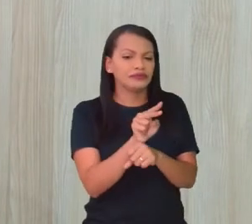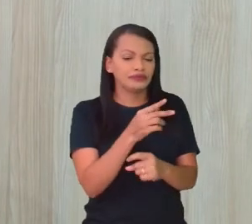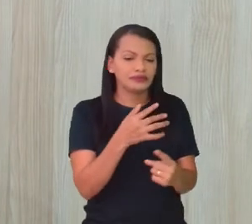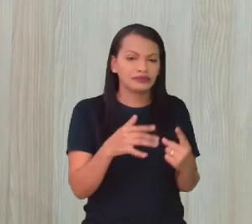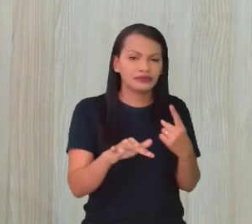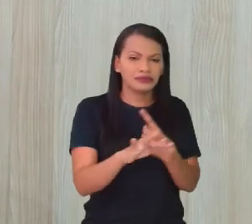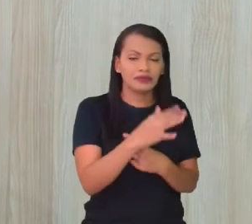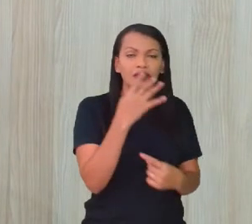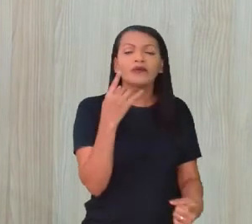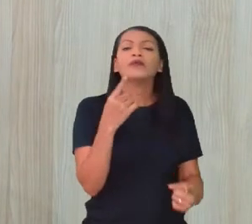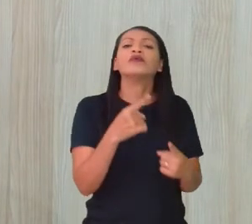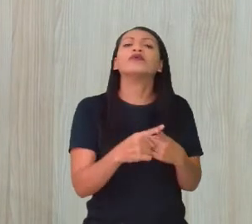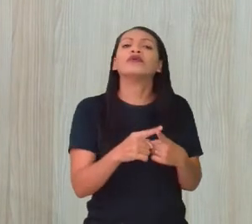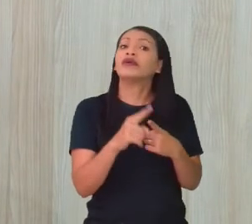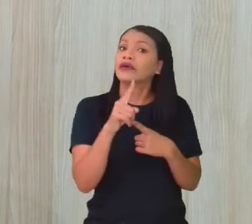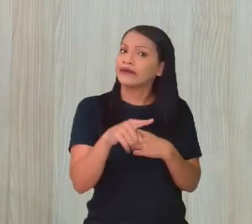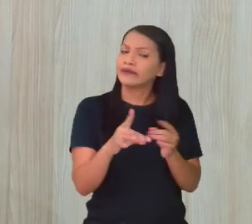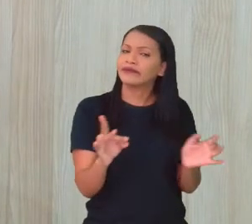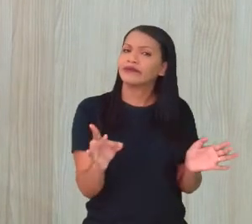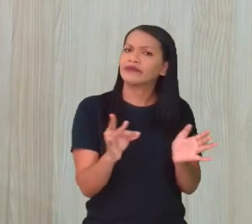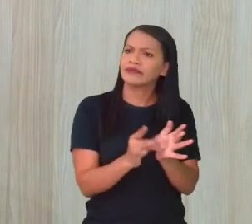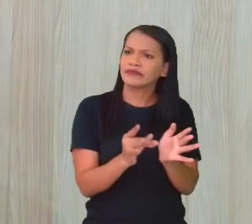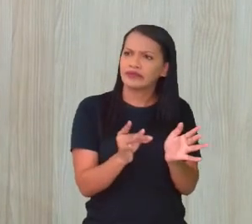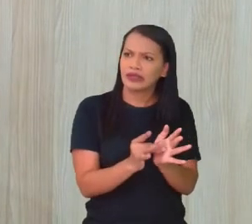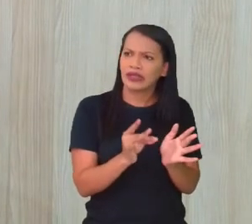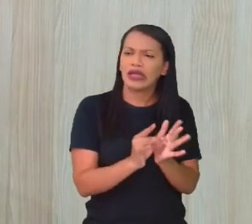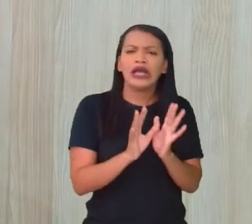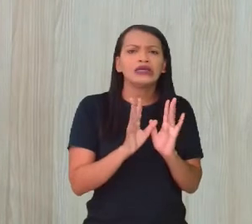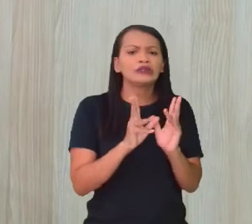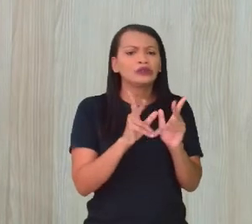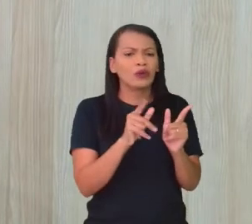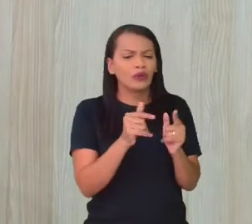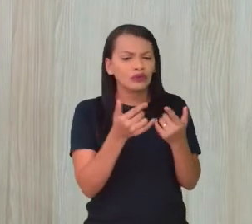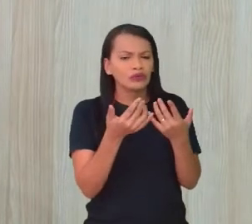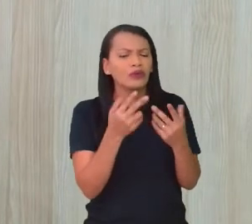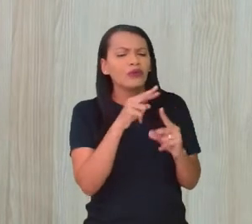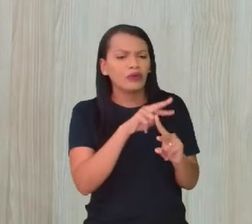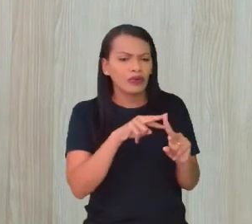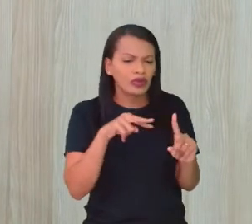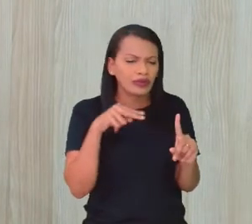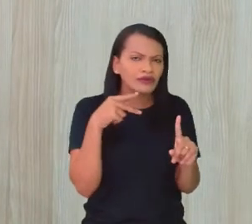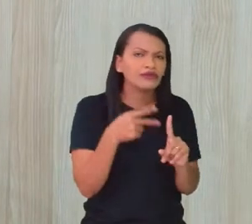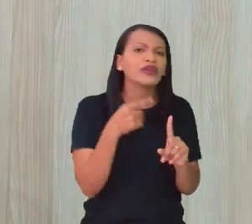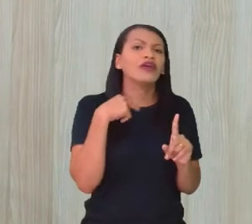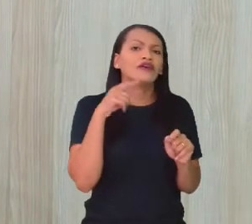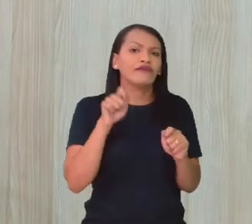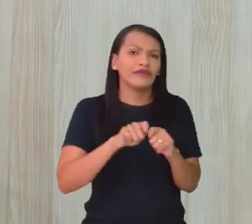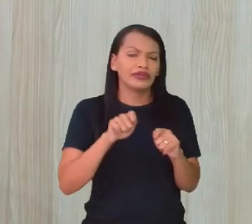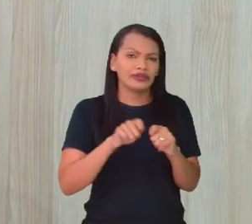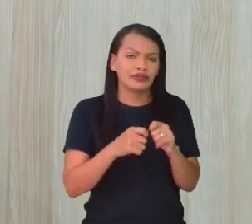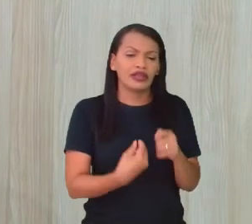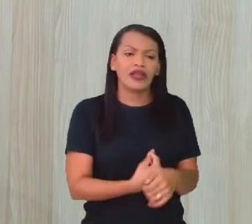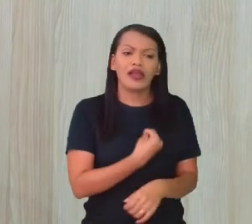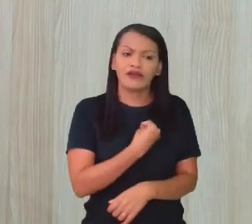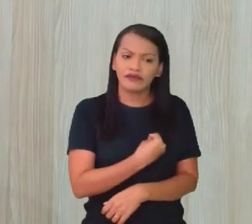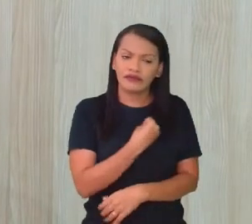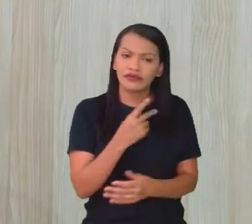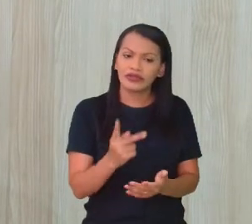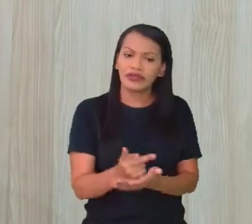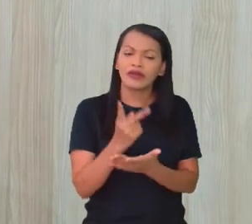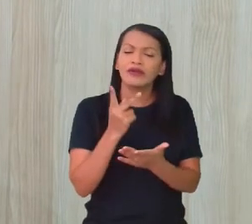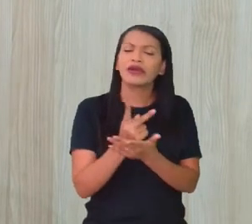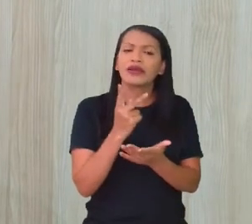ambiente, né? Porque, realmente, é todo esse recurso que faz com que a vida aconteça, né? Todo esse